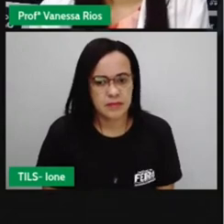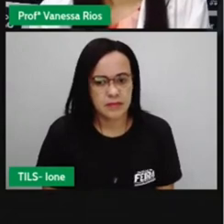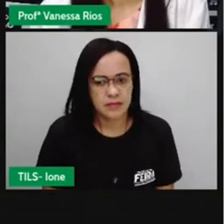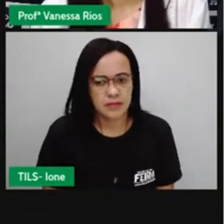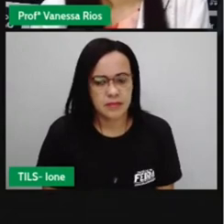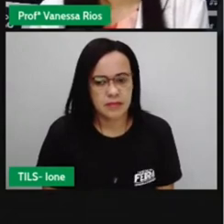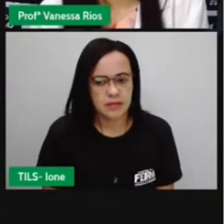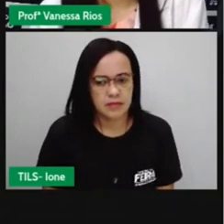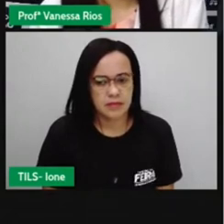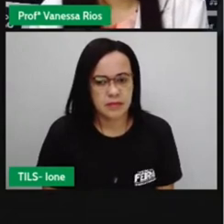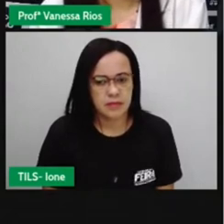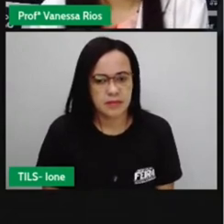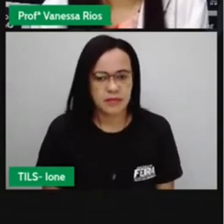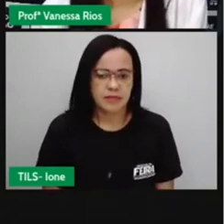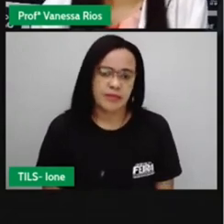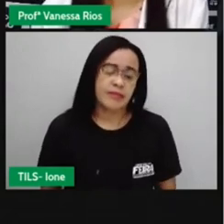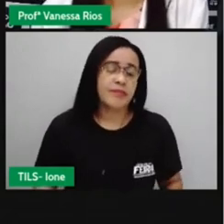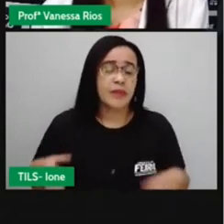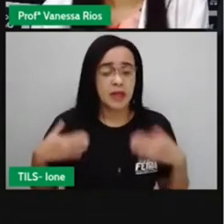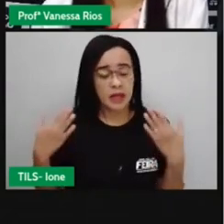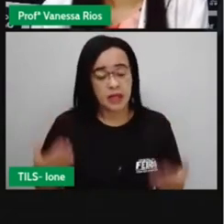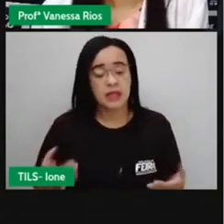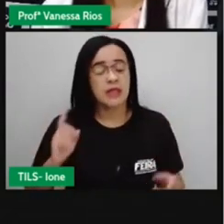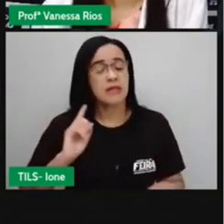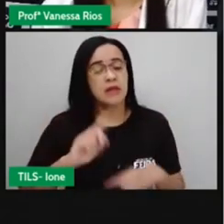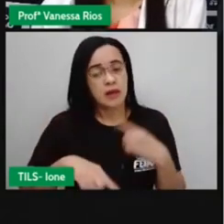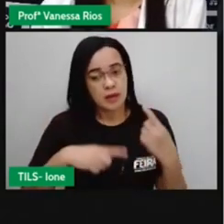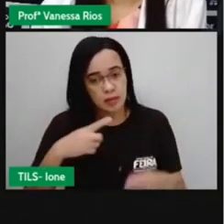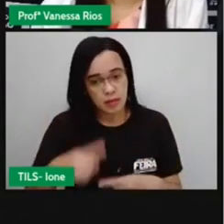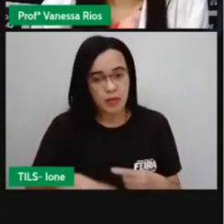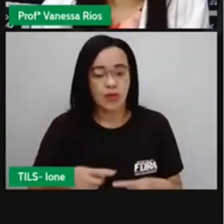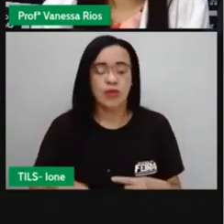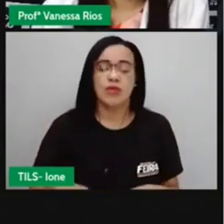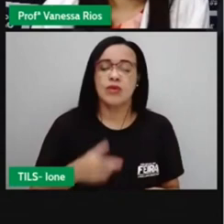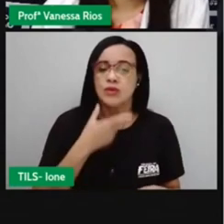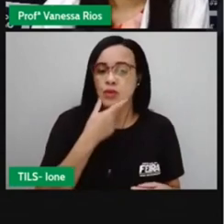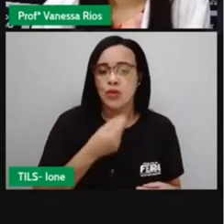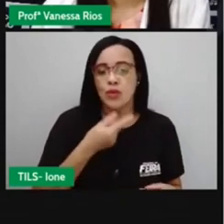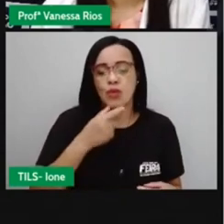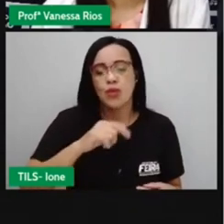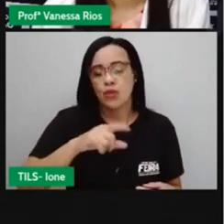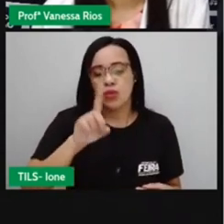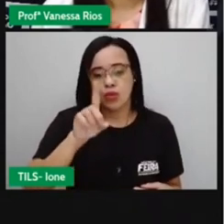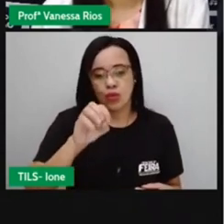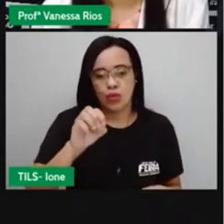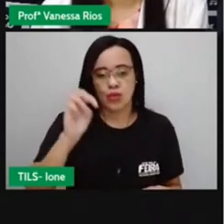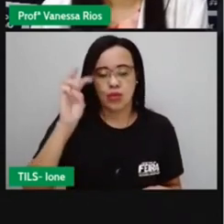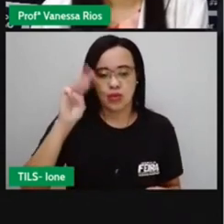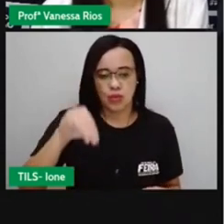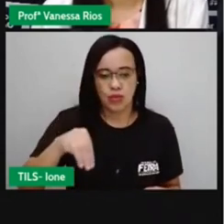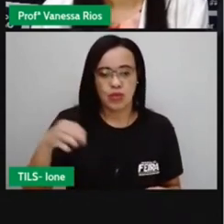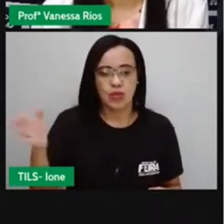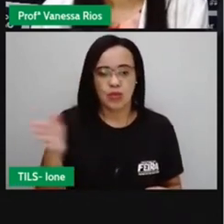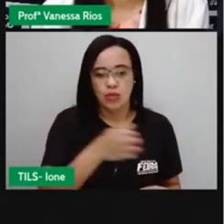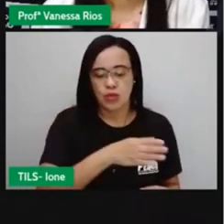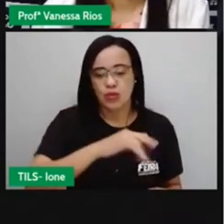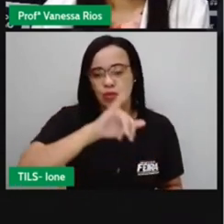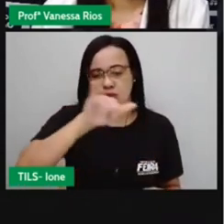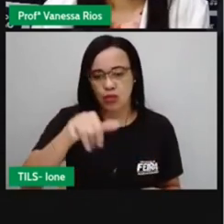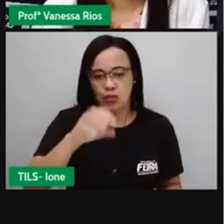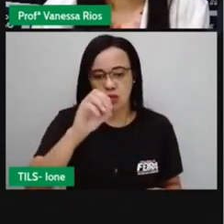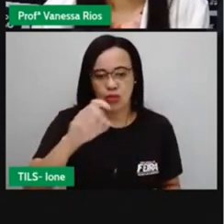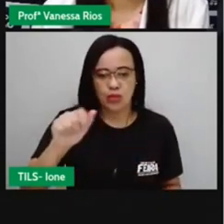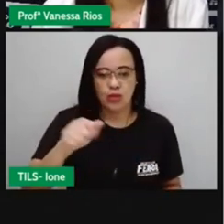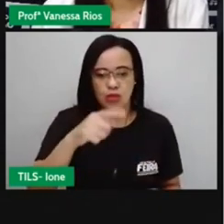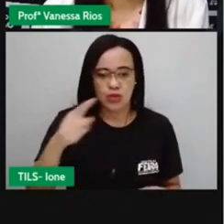E aí, depois, né, que Dom João retornou com o Pedro no Brasil, Portugal tomou várias